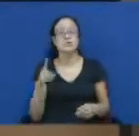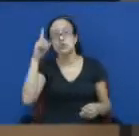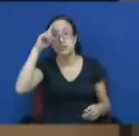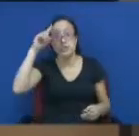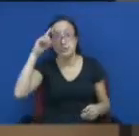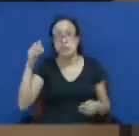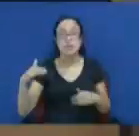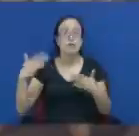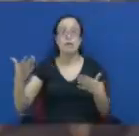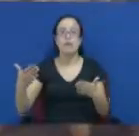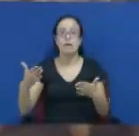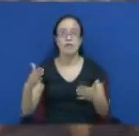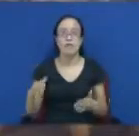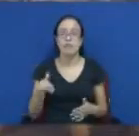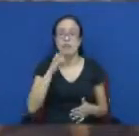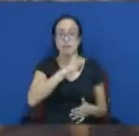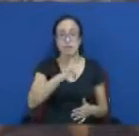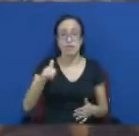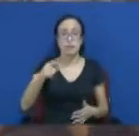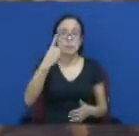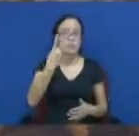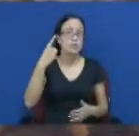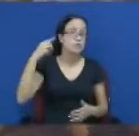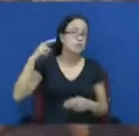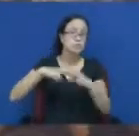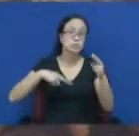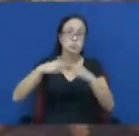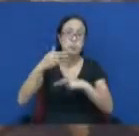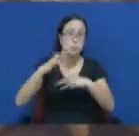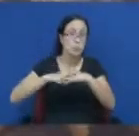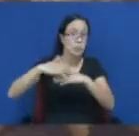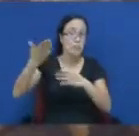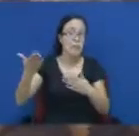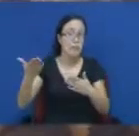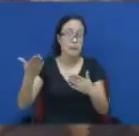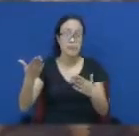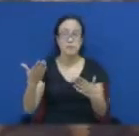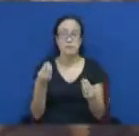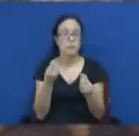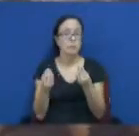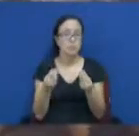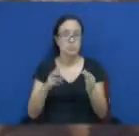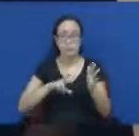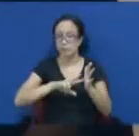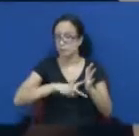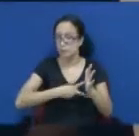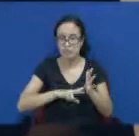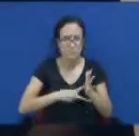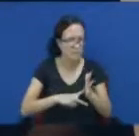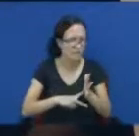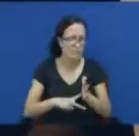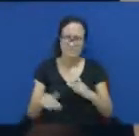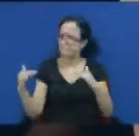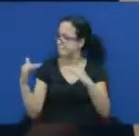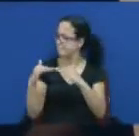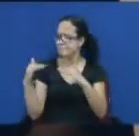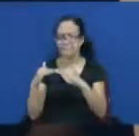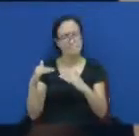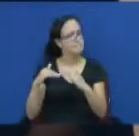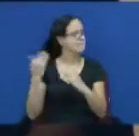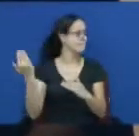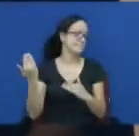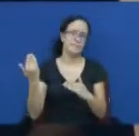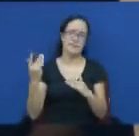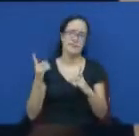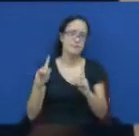sensação da categoria é que isso pode ir além. E o sindicato não tem acordo. Conversamos com o Tércio e era